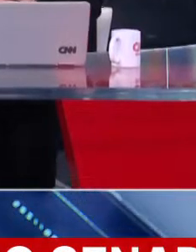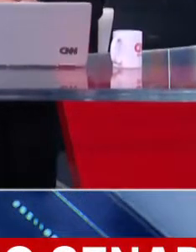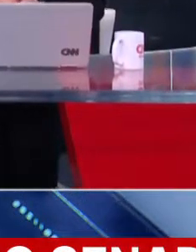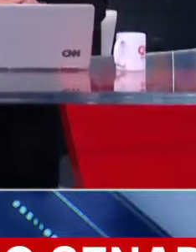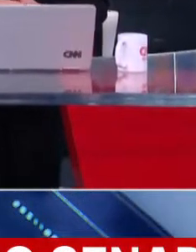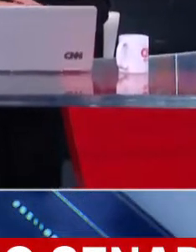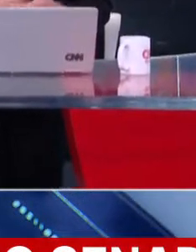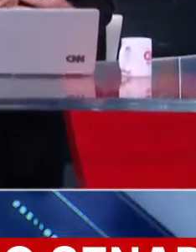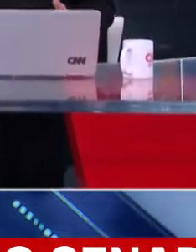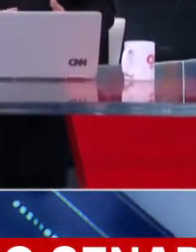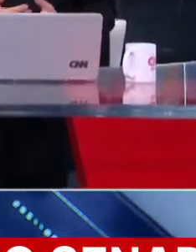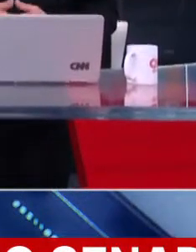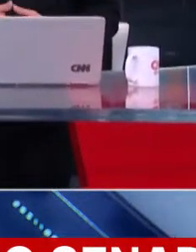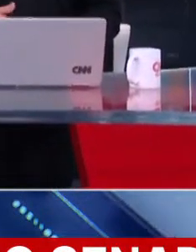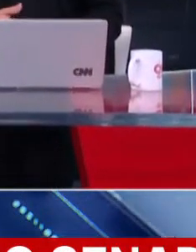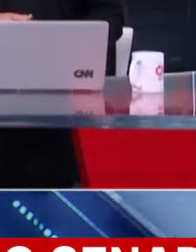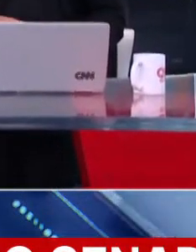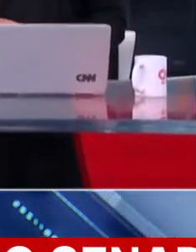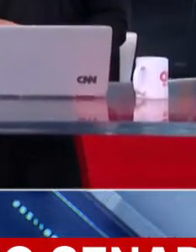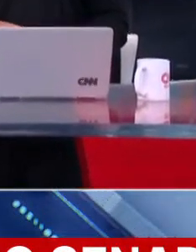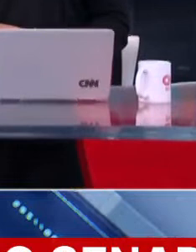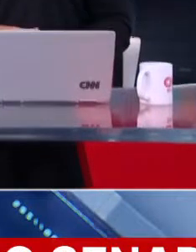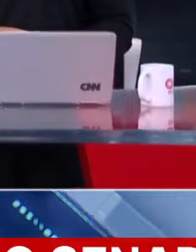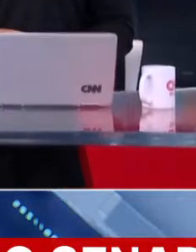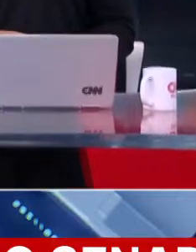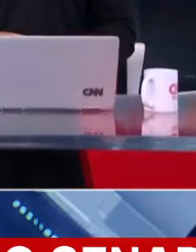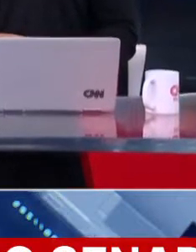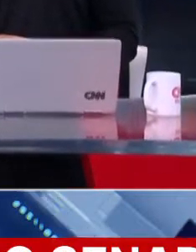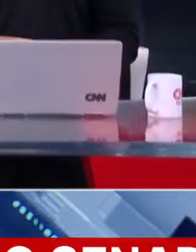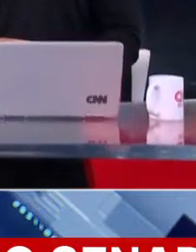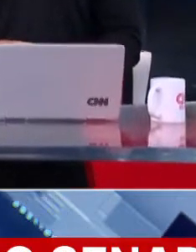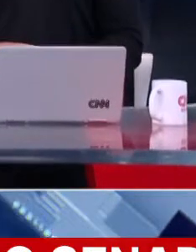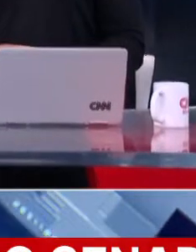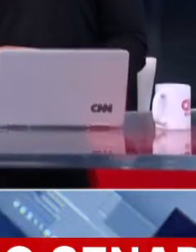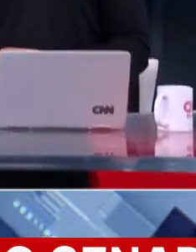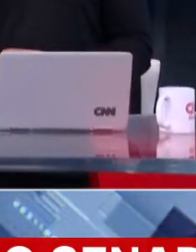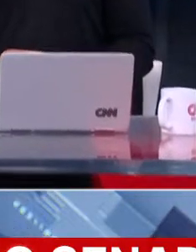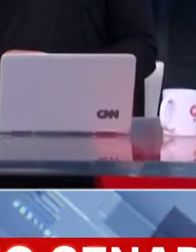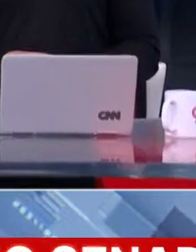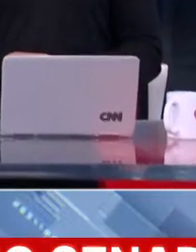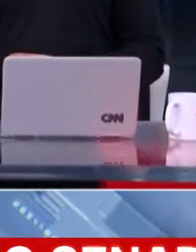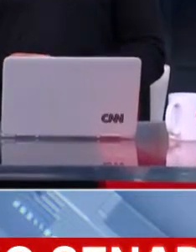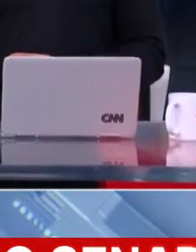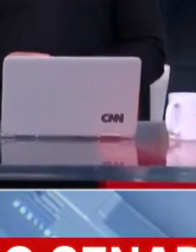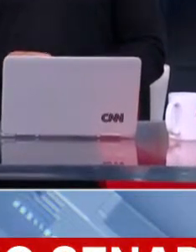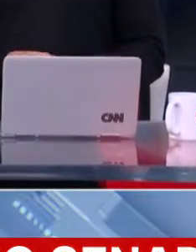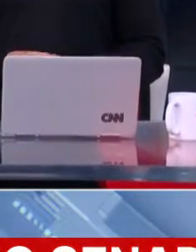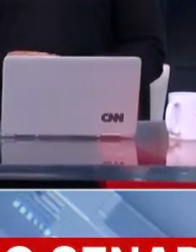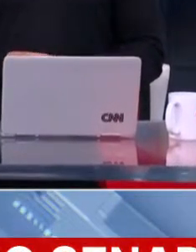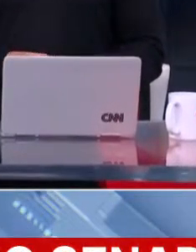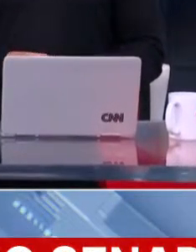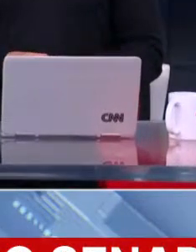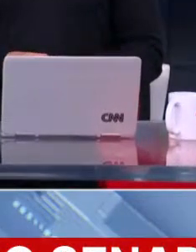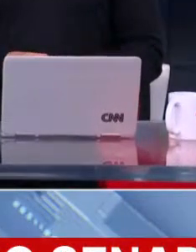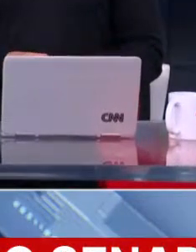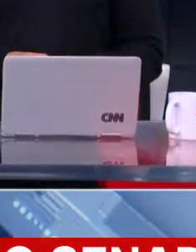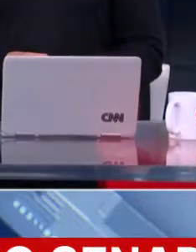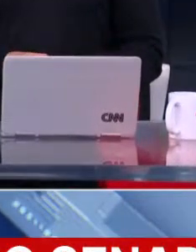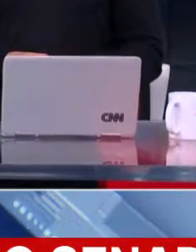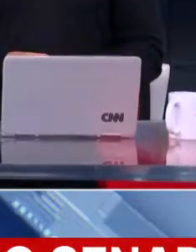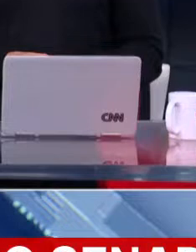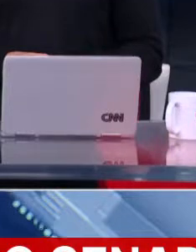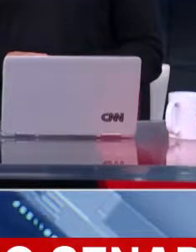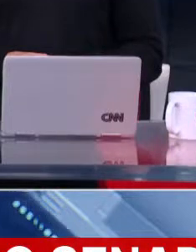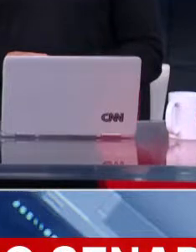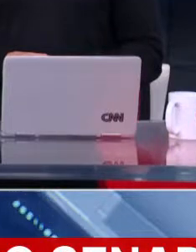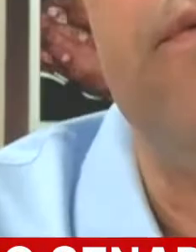consideradas eleitoreiras e gasto maior de dinheiro público? Bem, primeiro dizer que o